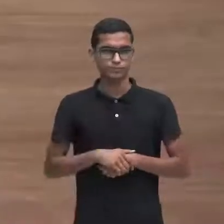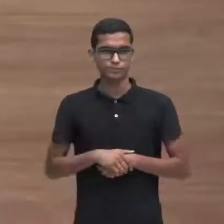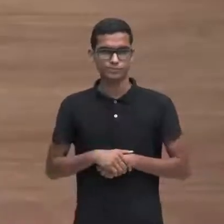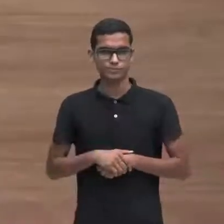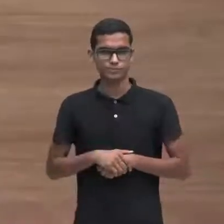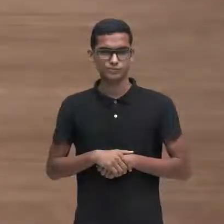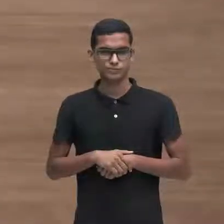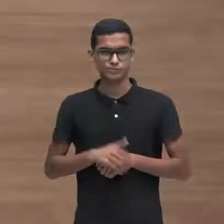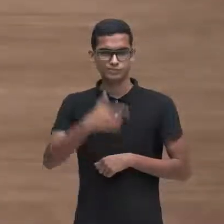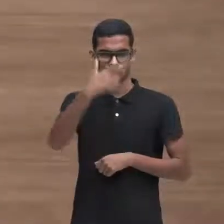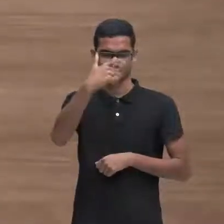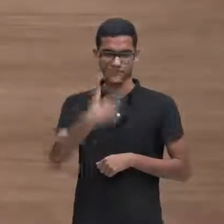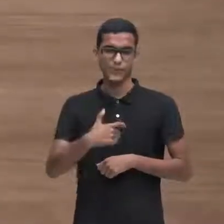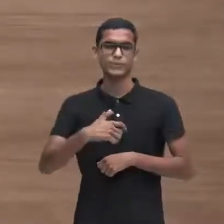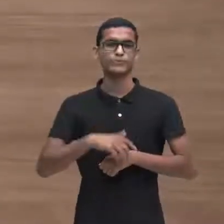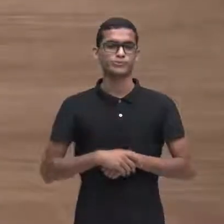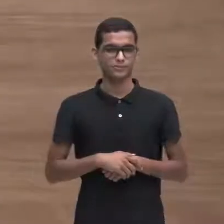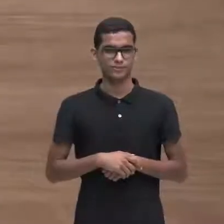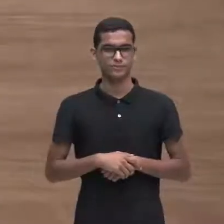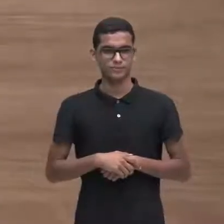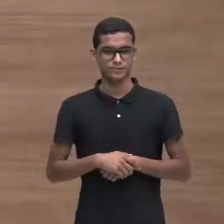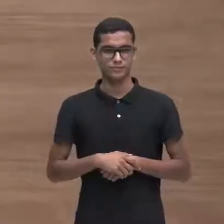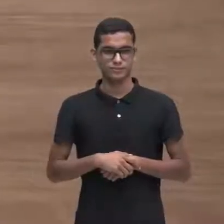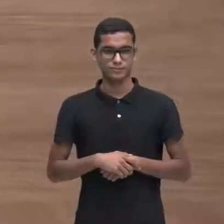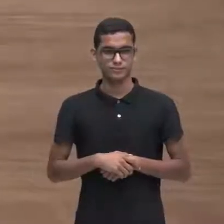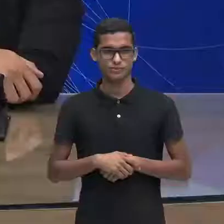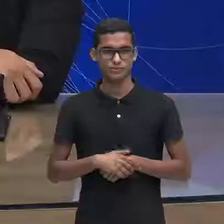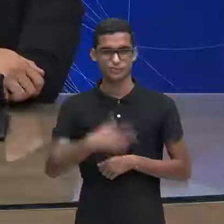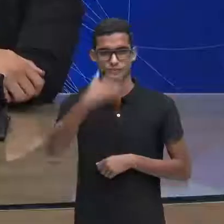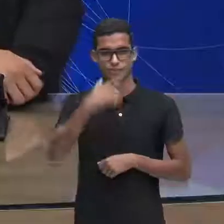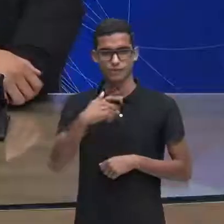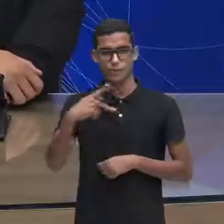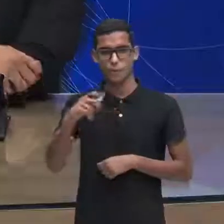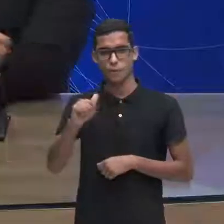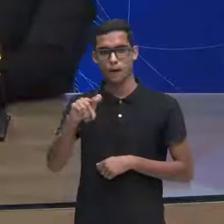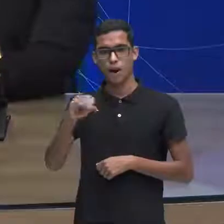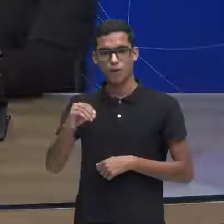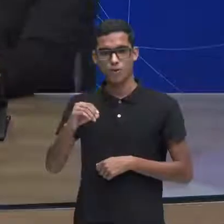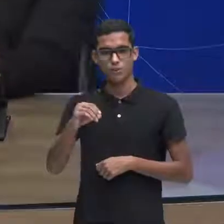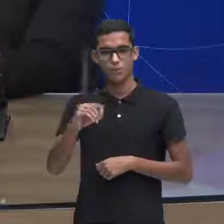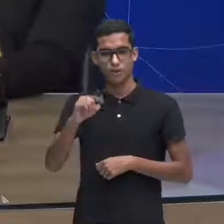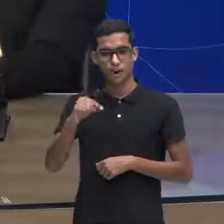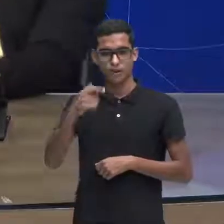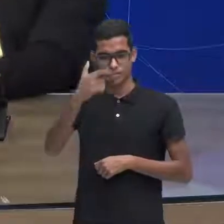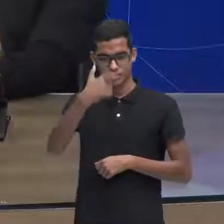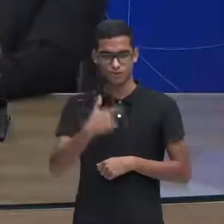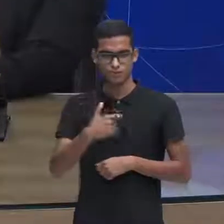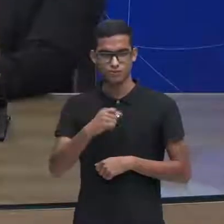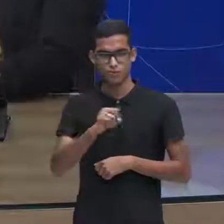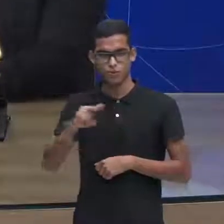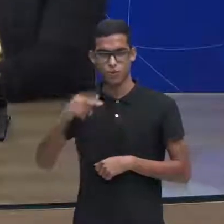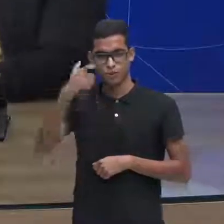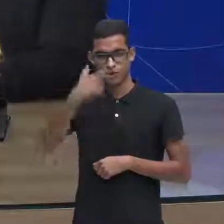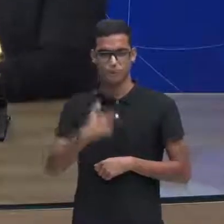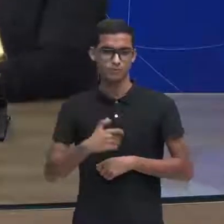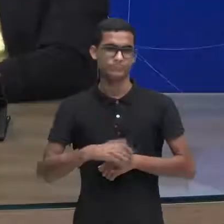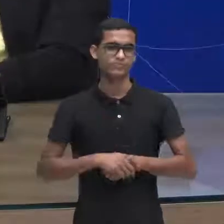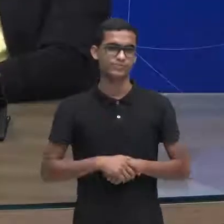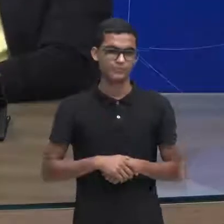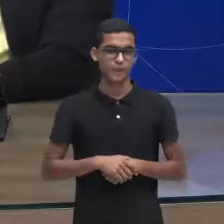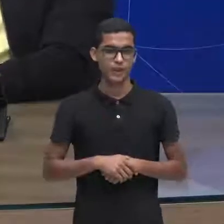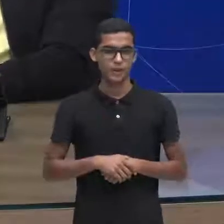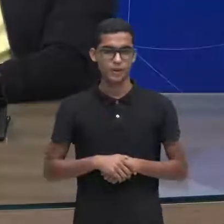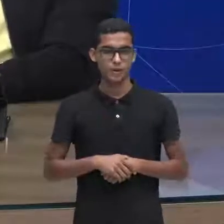sou eu muito obrigado nós te agradecemos essa partilha em alguns